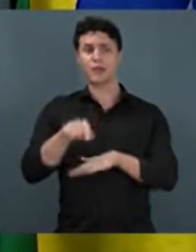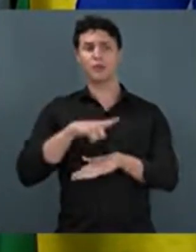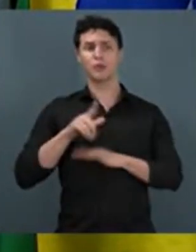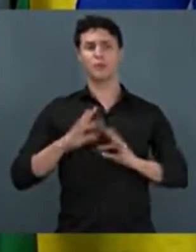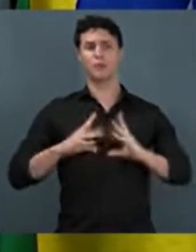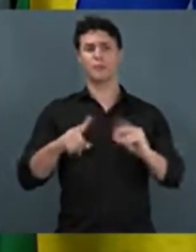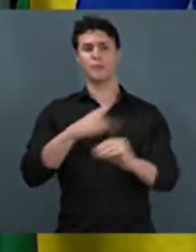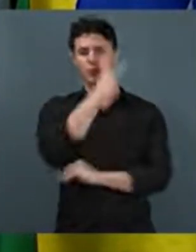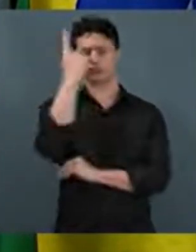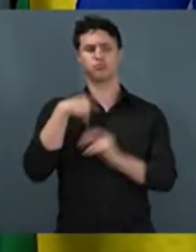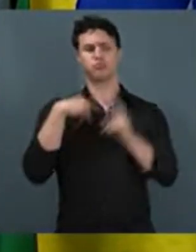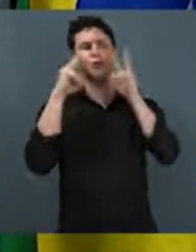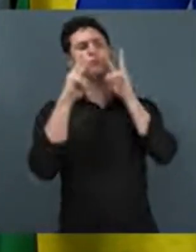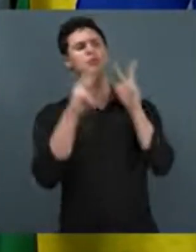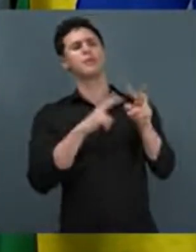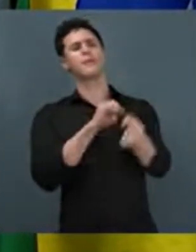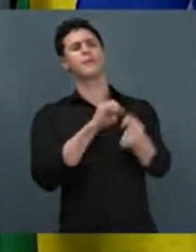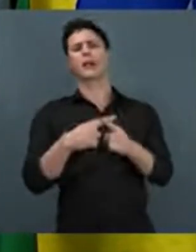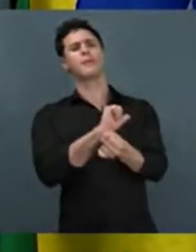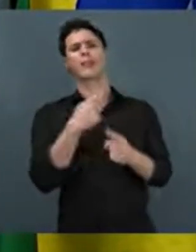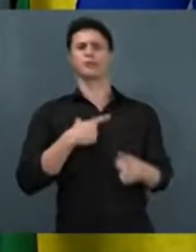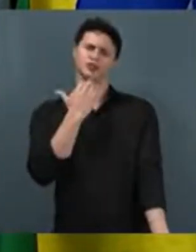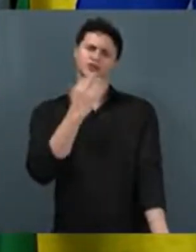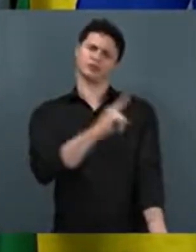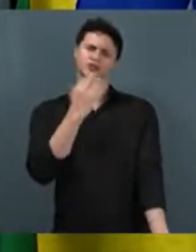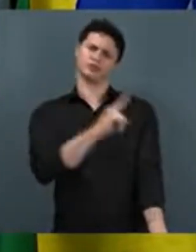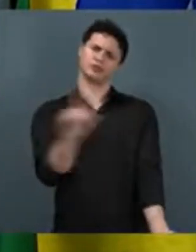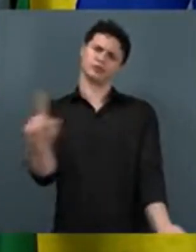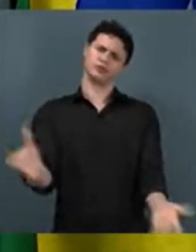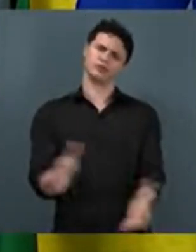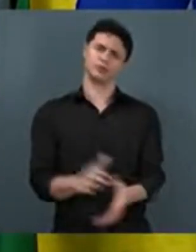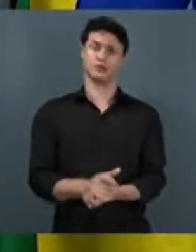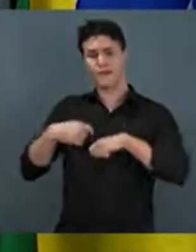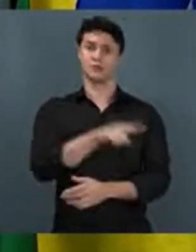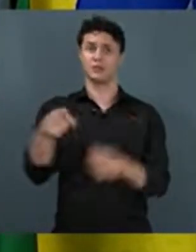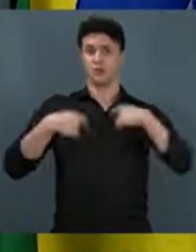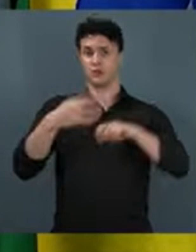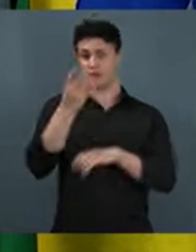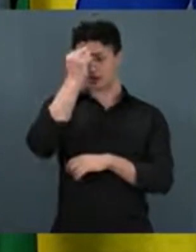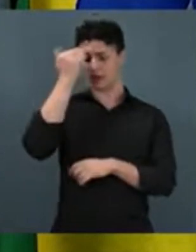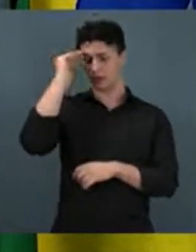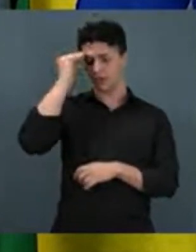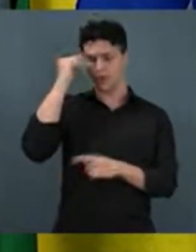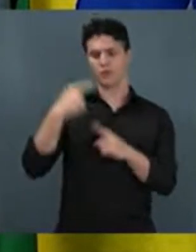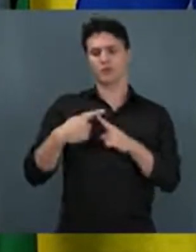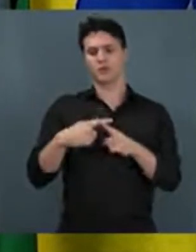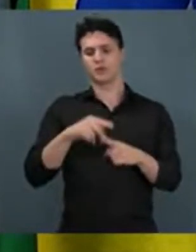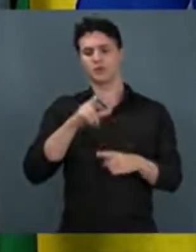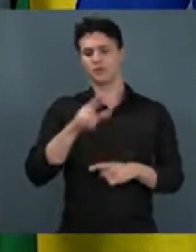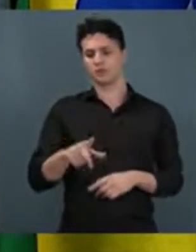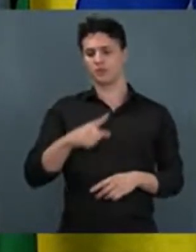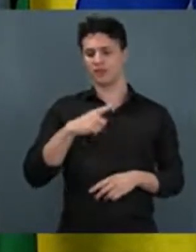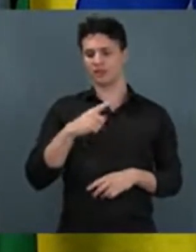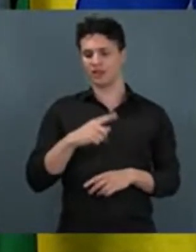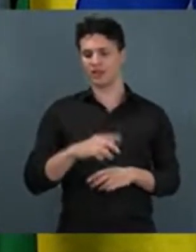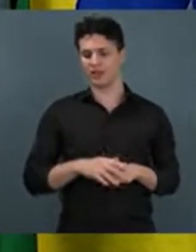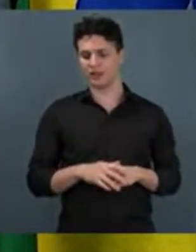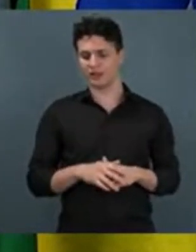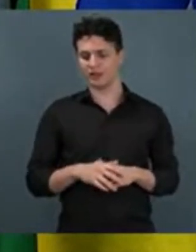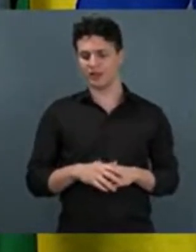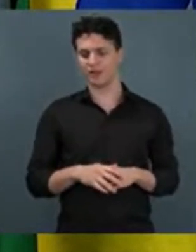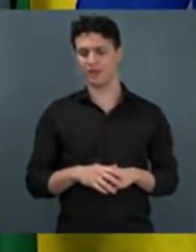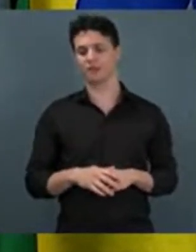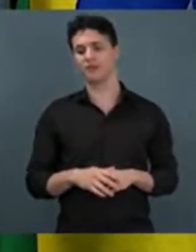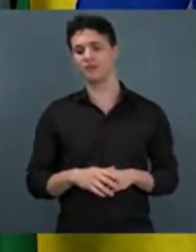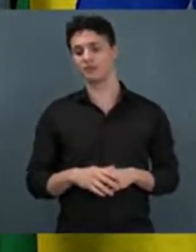vão esperar dele. Por quê, pessoal? Não adianta não, viu? Vocês precisam entender isso. Não é questão de ser o Tarcísio, não é questão